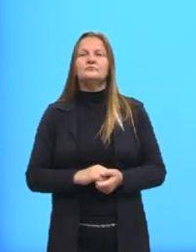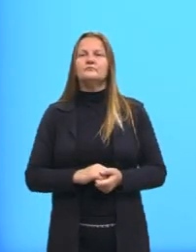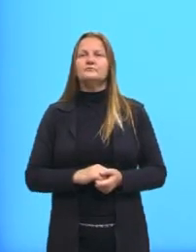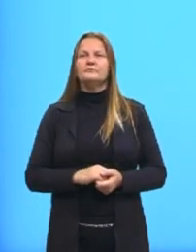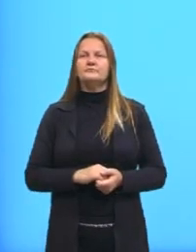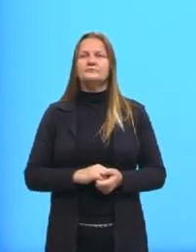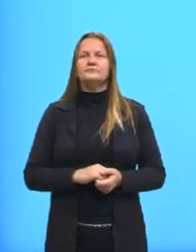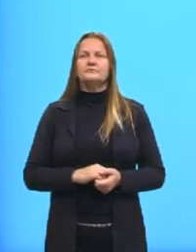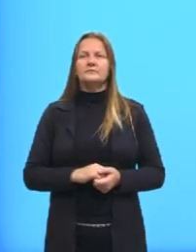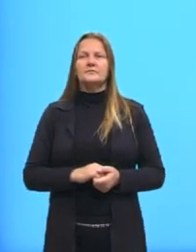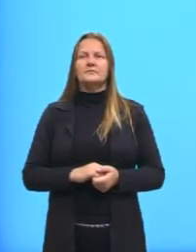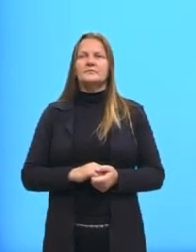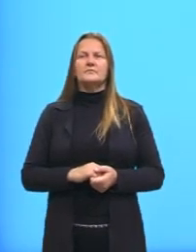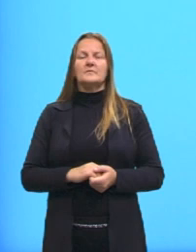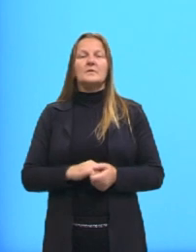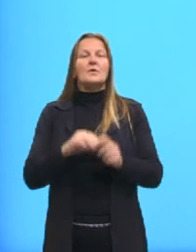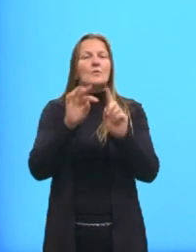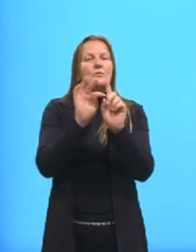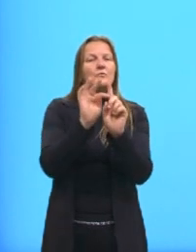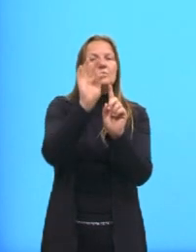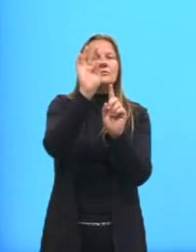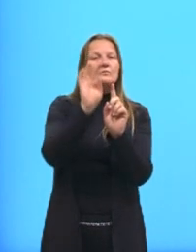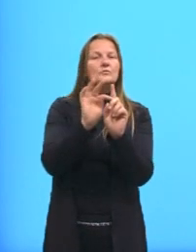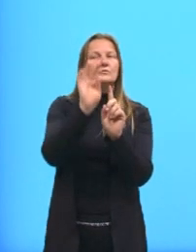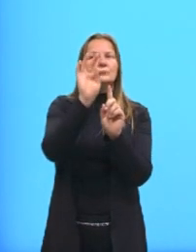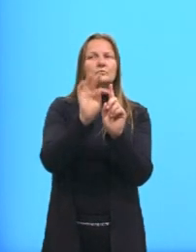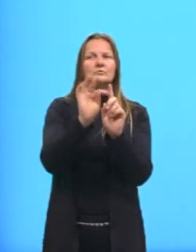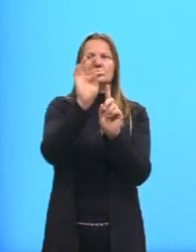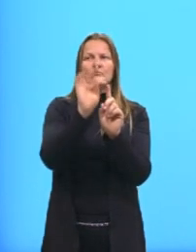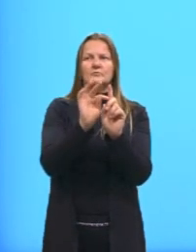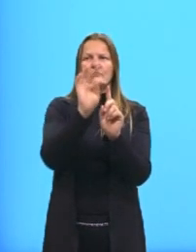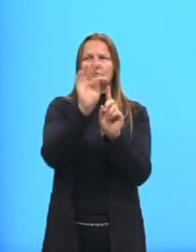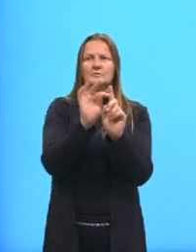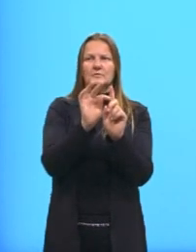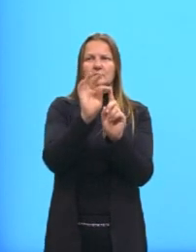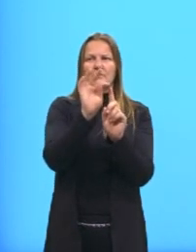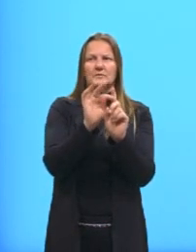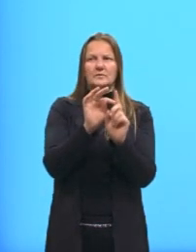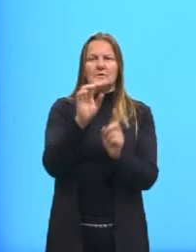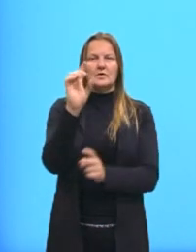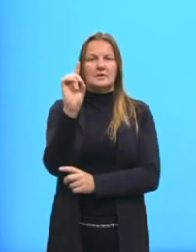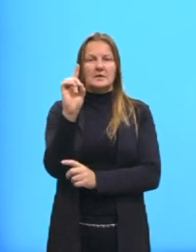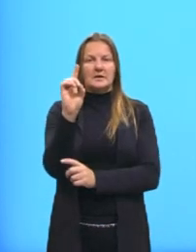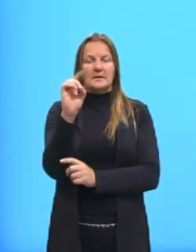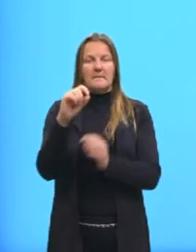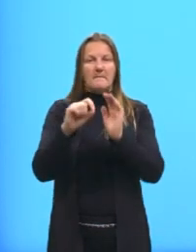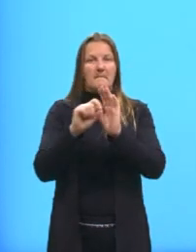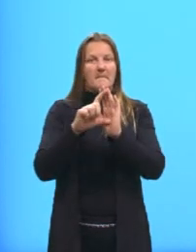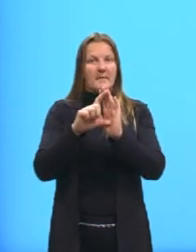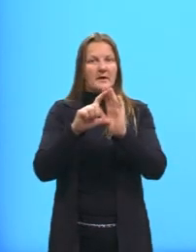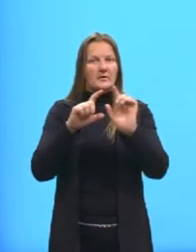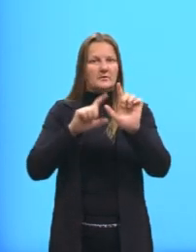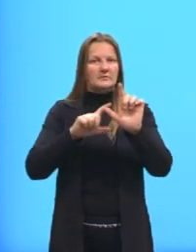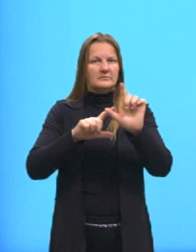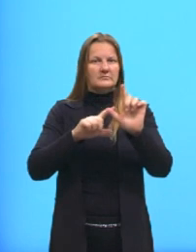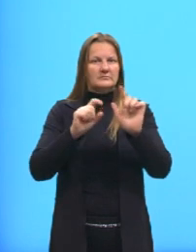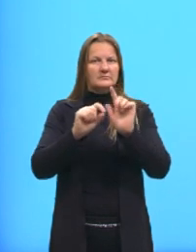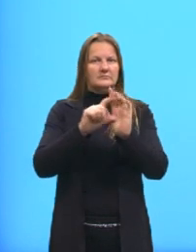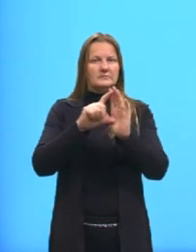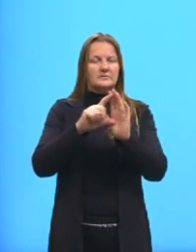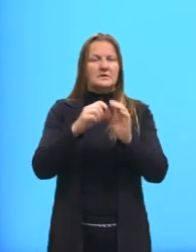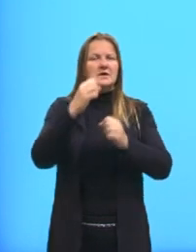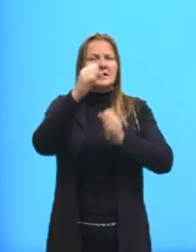A escala de temperatura de Lyon, ela vai ser representada pelo D maiúsculo. Ela foi inventada no